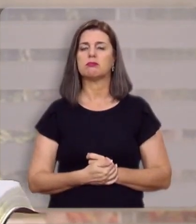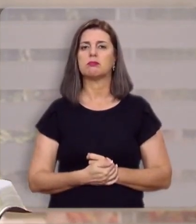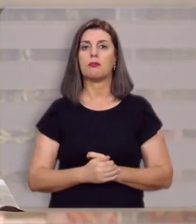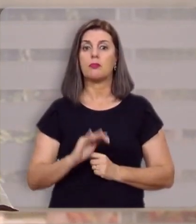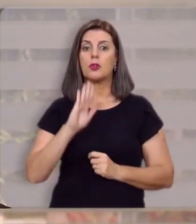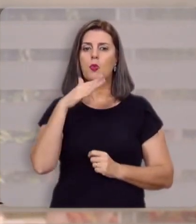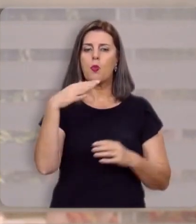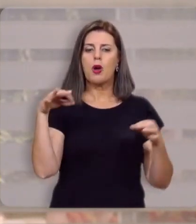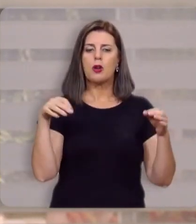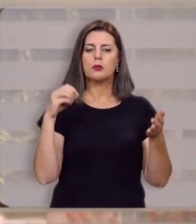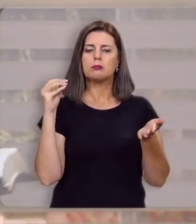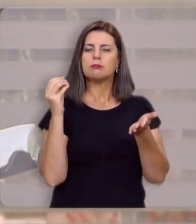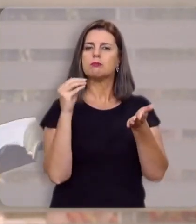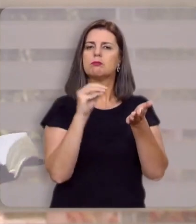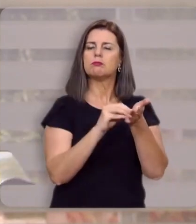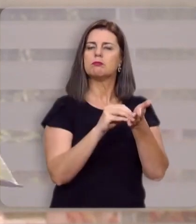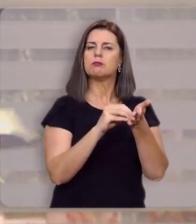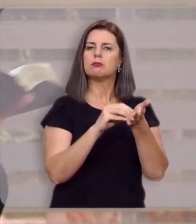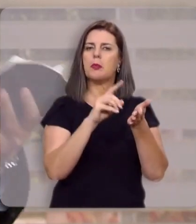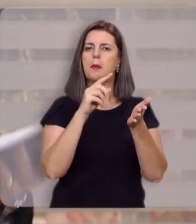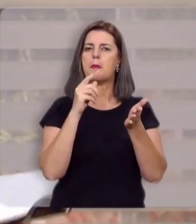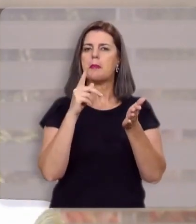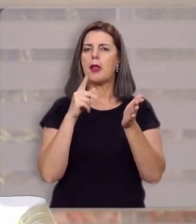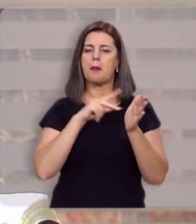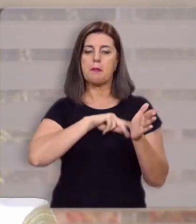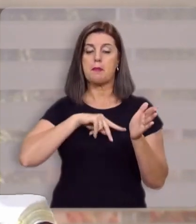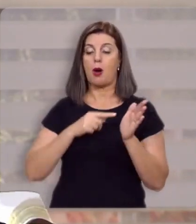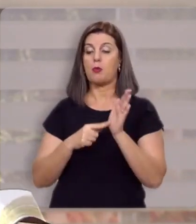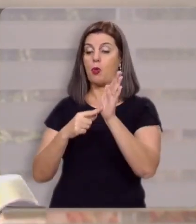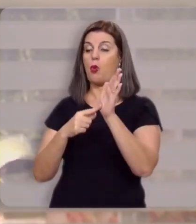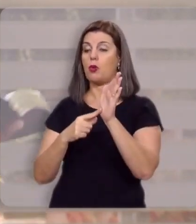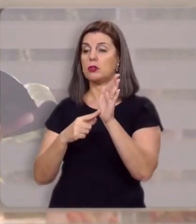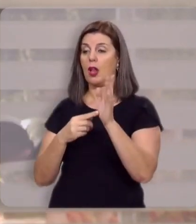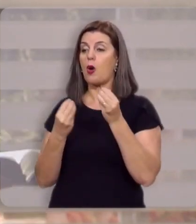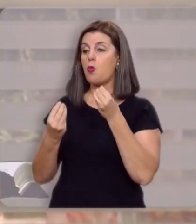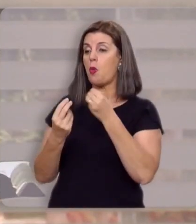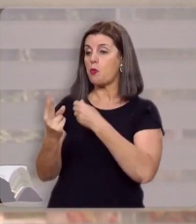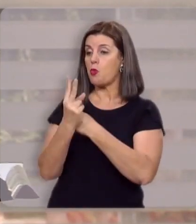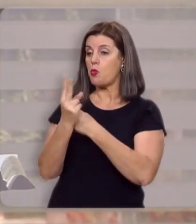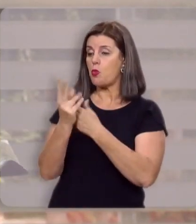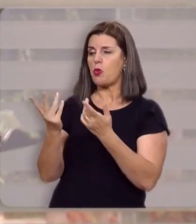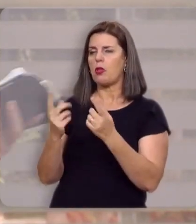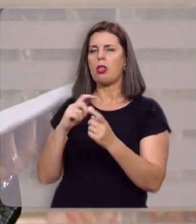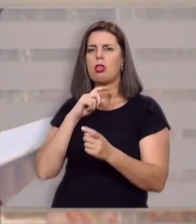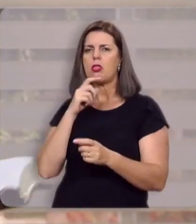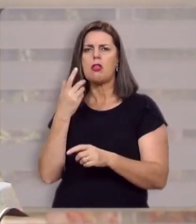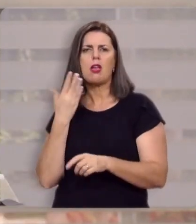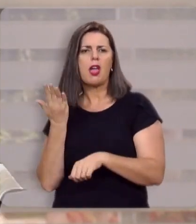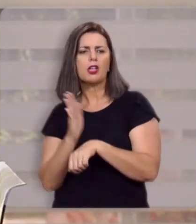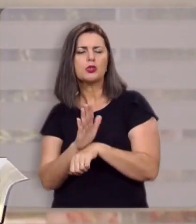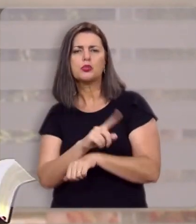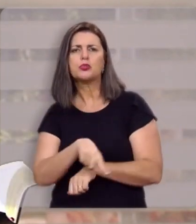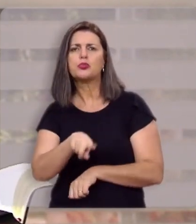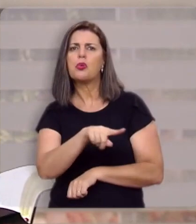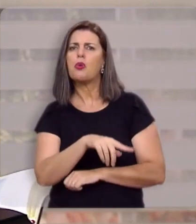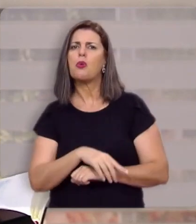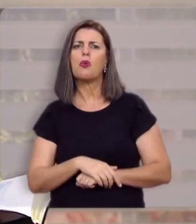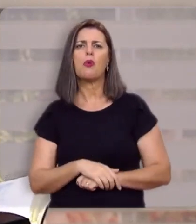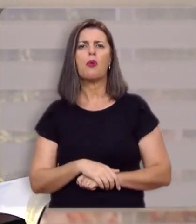Quando marcaram uma audiência para Paulo apresentar a sua defesa, ninguém foi a seu favor.